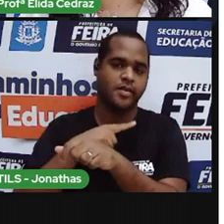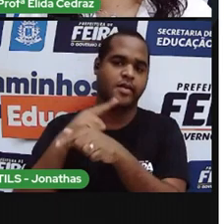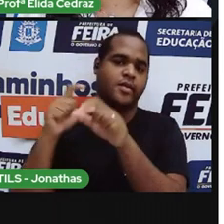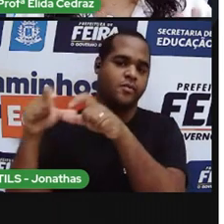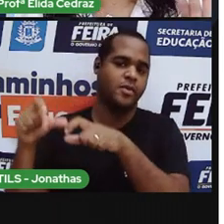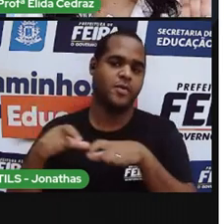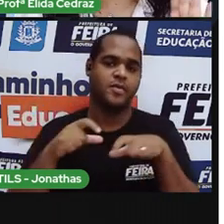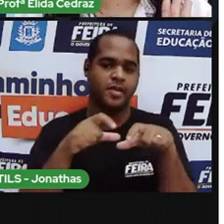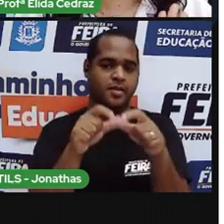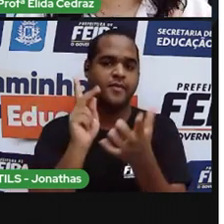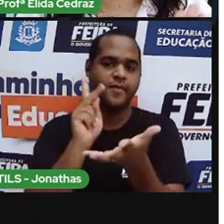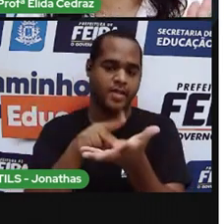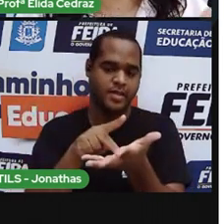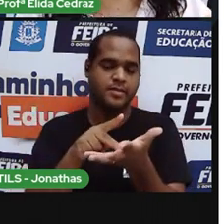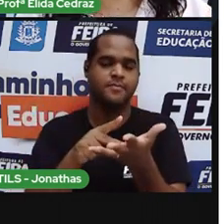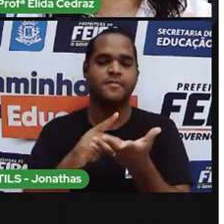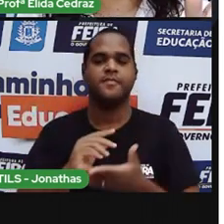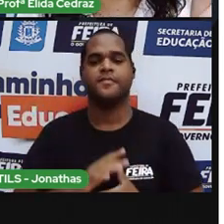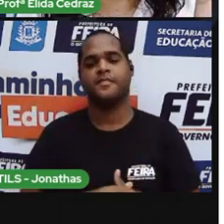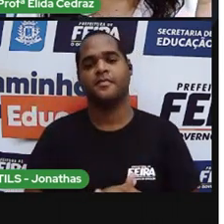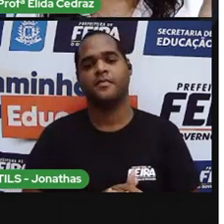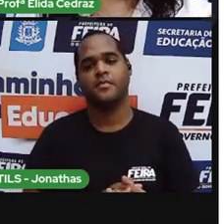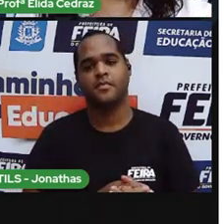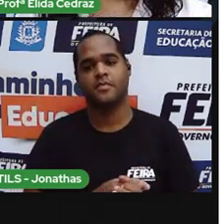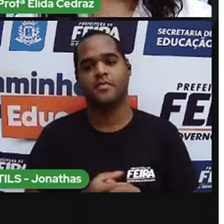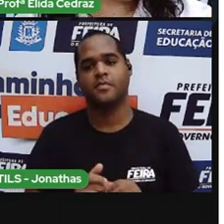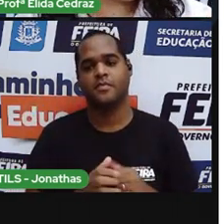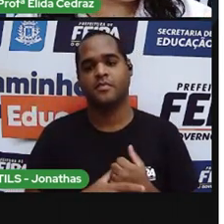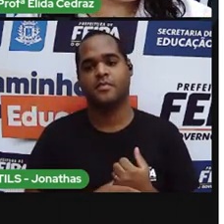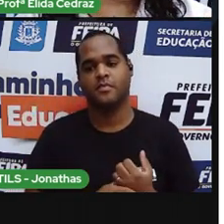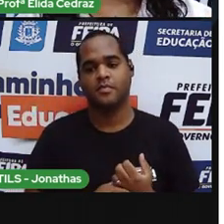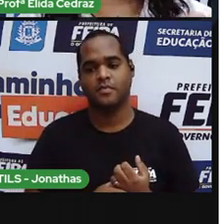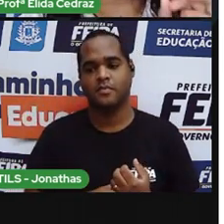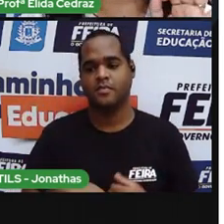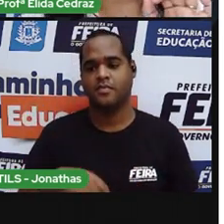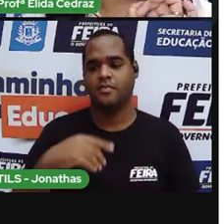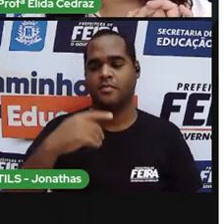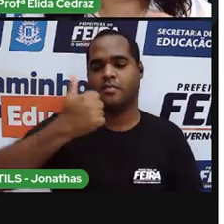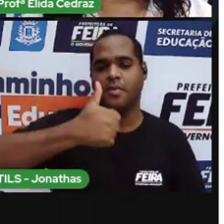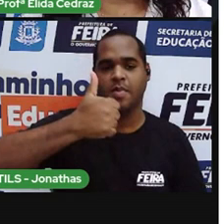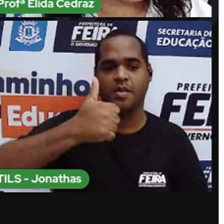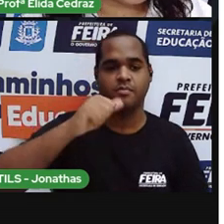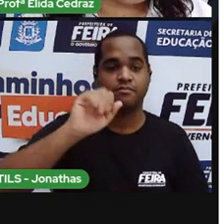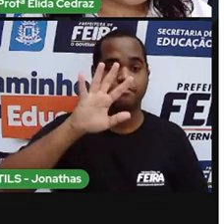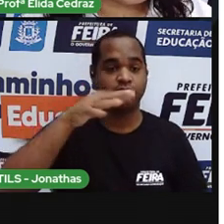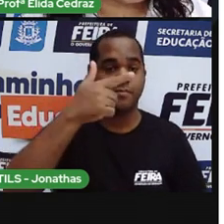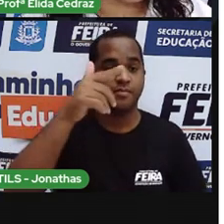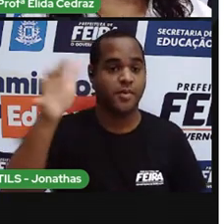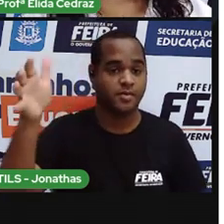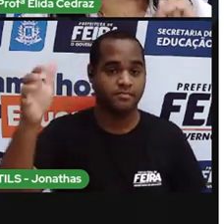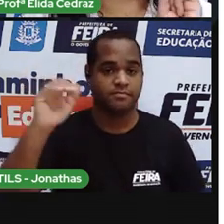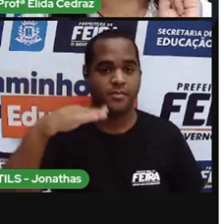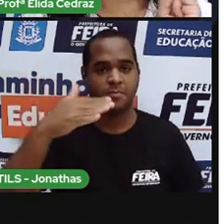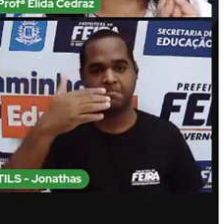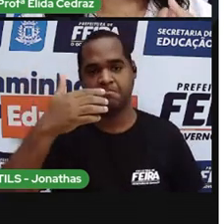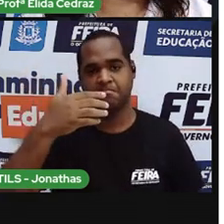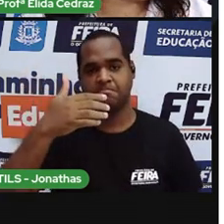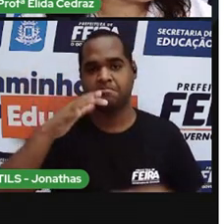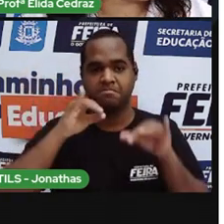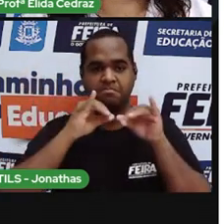locais. A PRO colocou na primeira coluna alguns estabelecimentos,